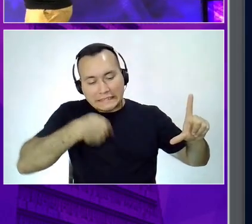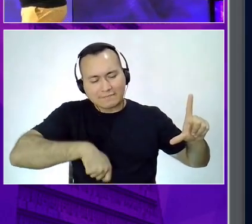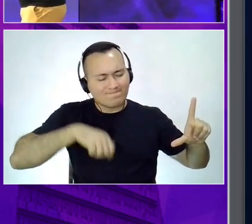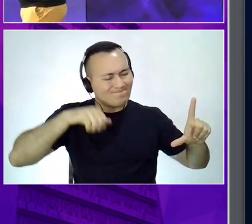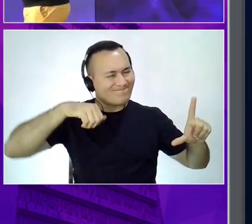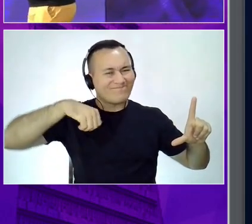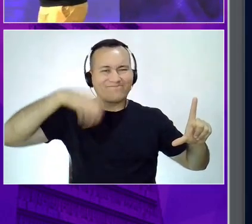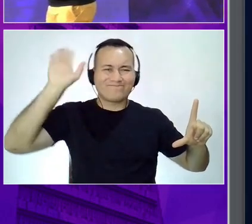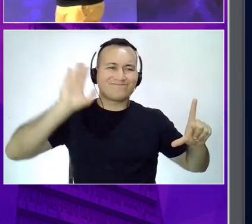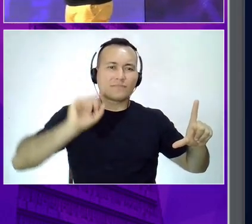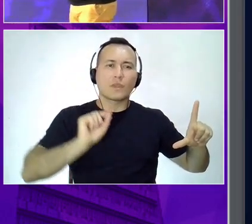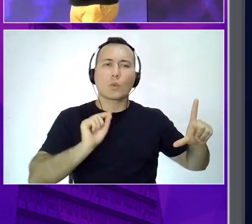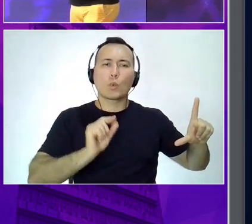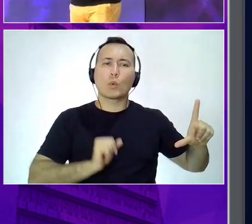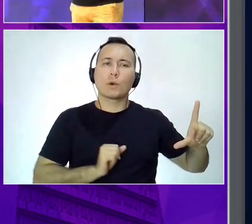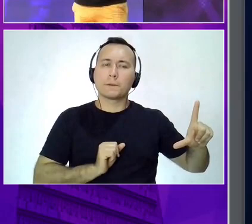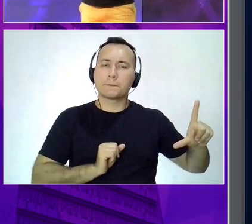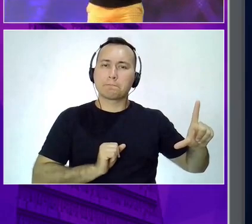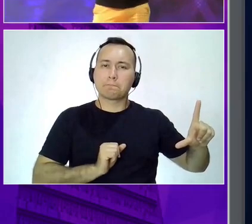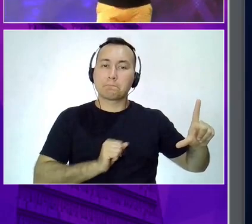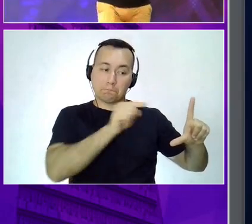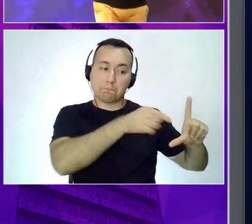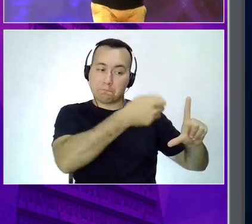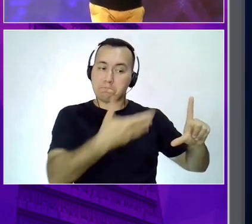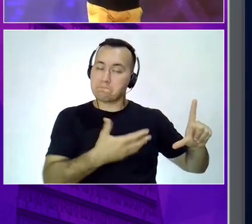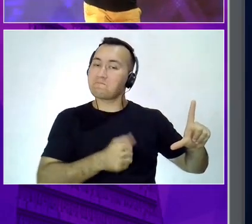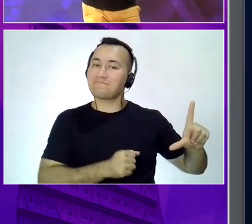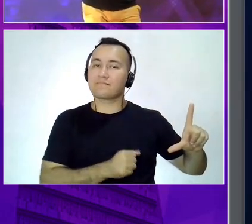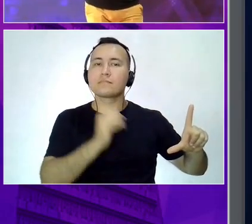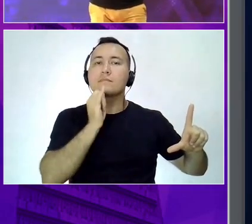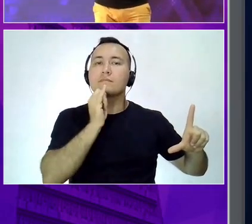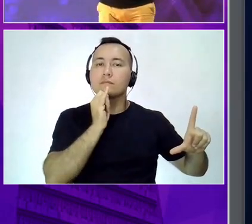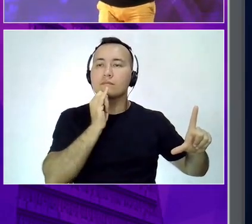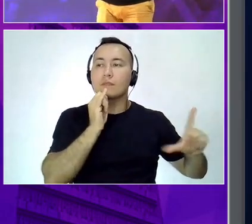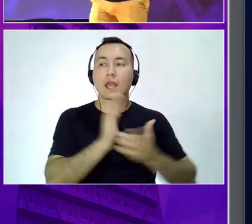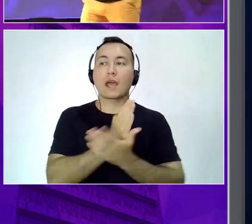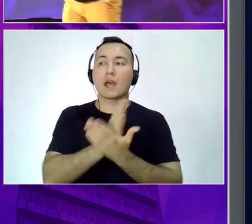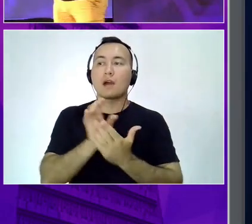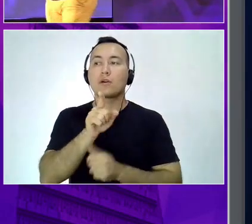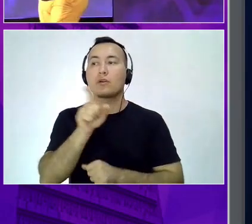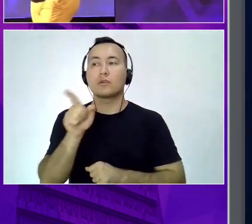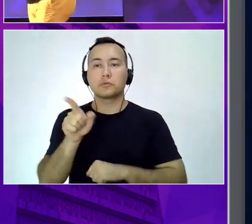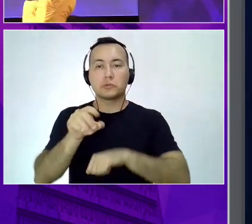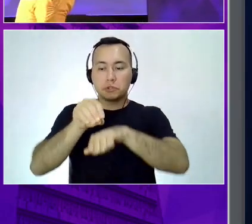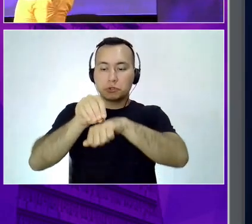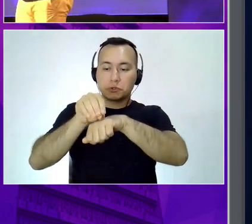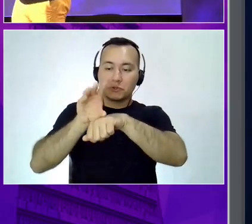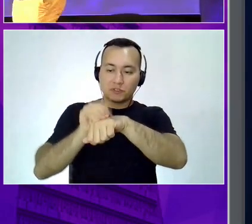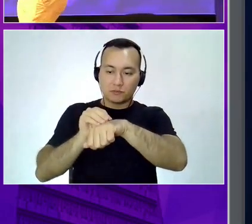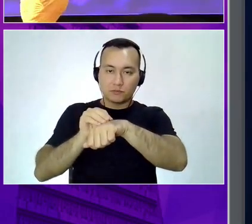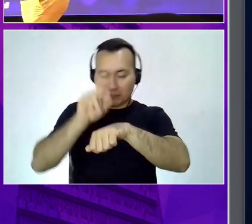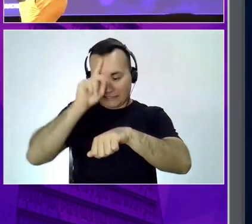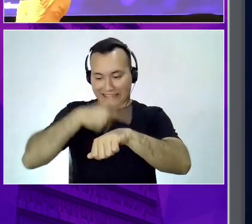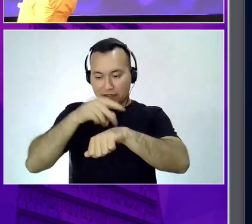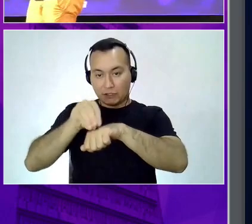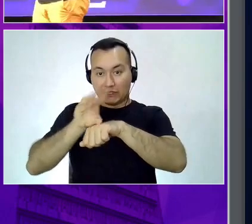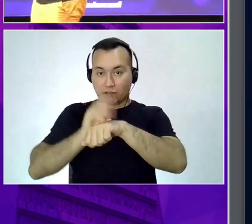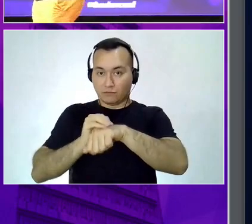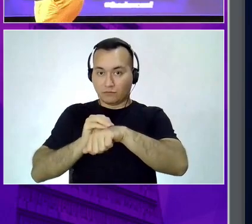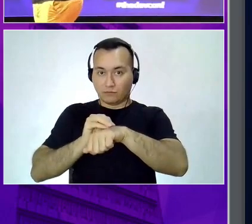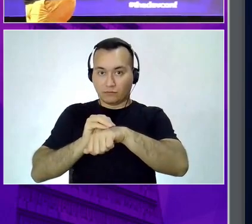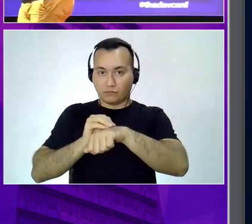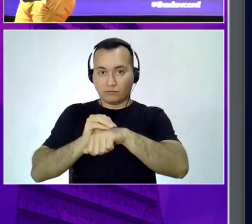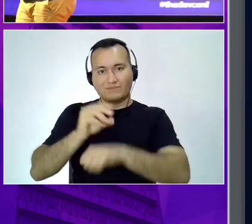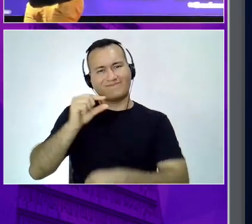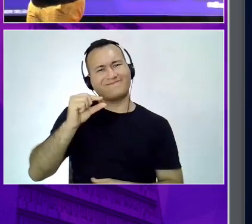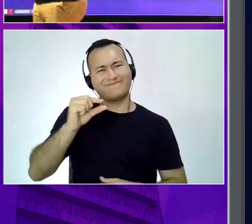aqui dessa pessoa, cara, essa pessoa tá com autoconhecimento baixo. Então, por onde ela deveria começar? Autoconhecimento, eu preciso me conhecer